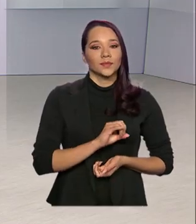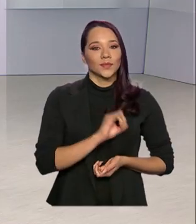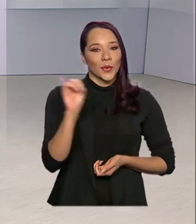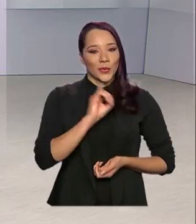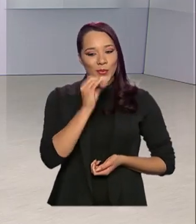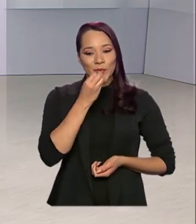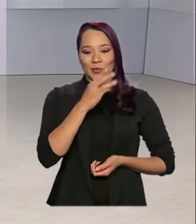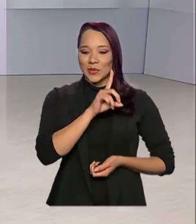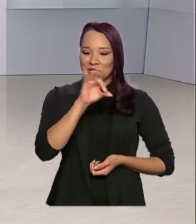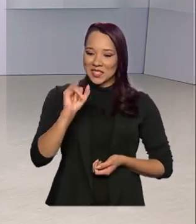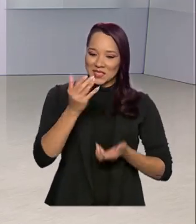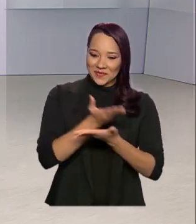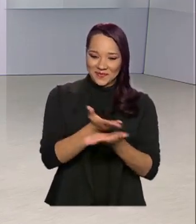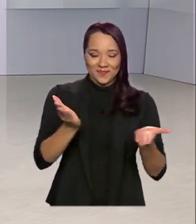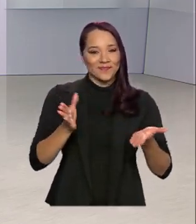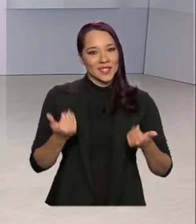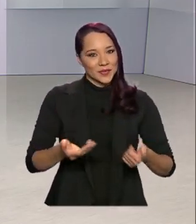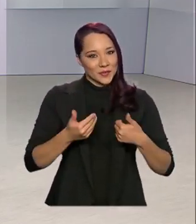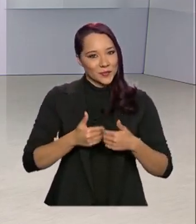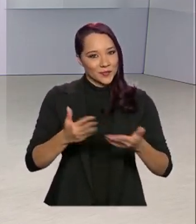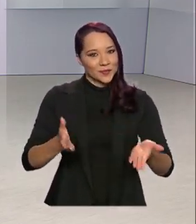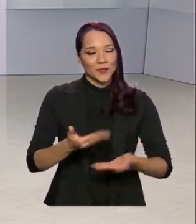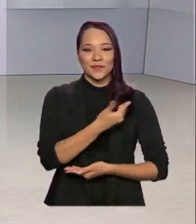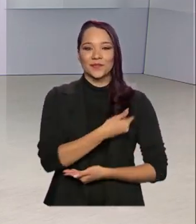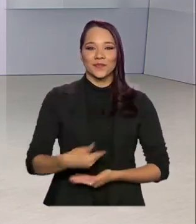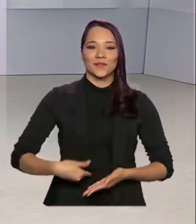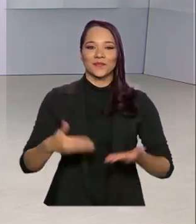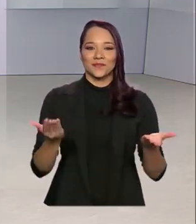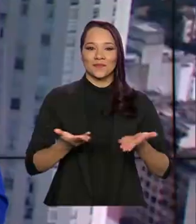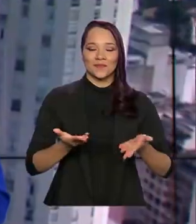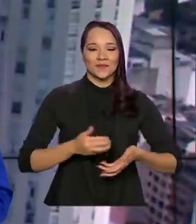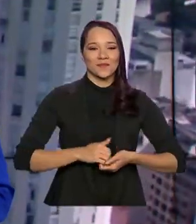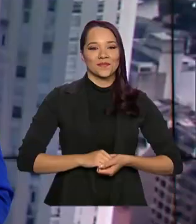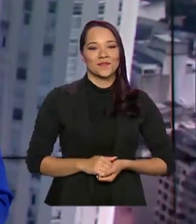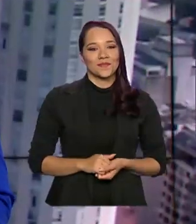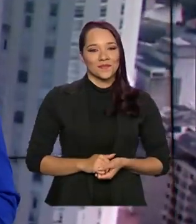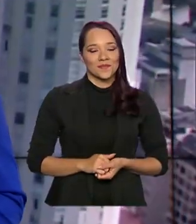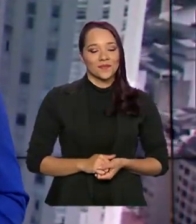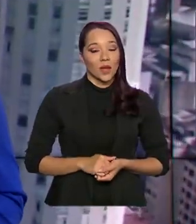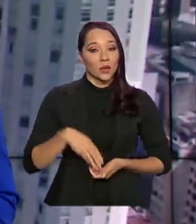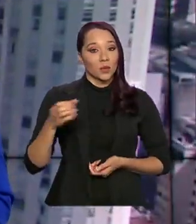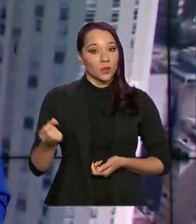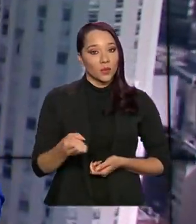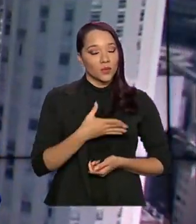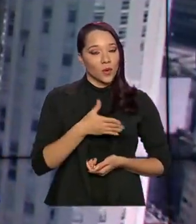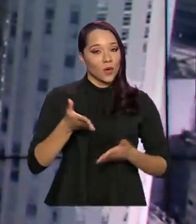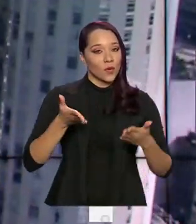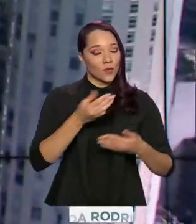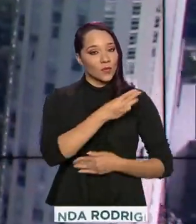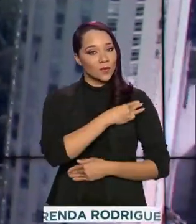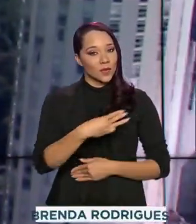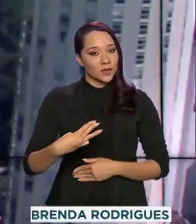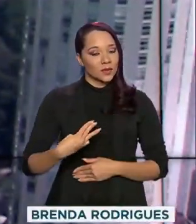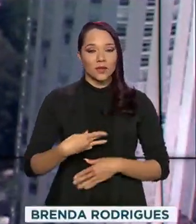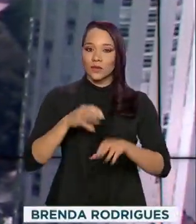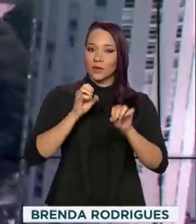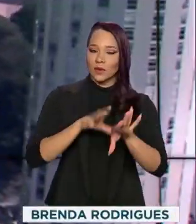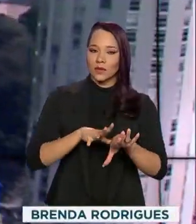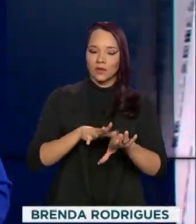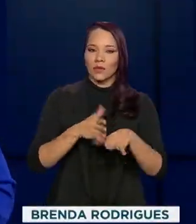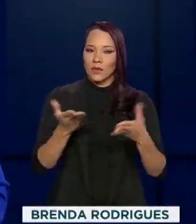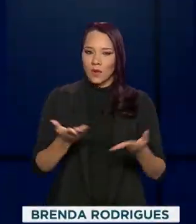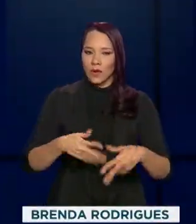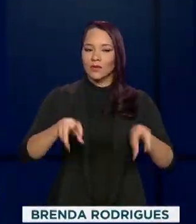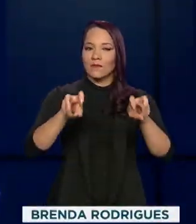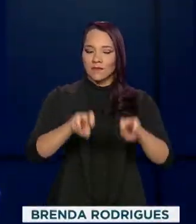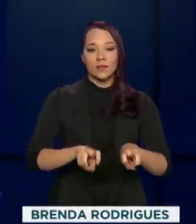Olá, bom dia para você. Já estamos no ar com o Governo Agora. O novo ministro da Educação toma posse hoje. O